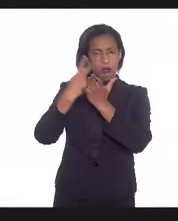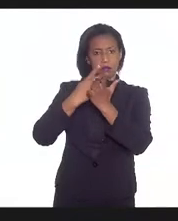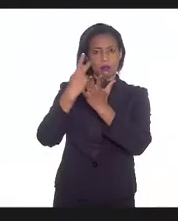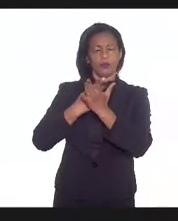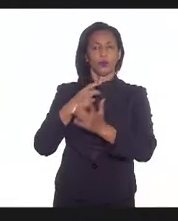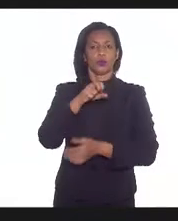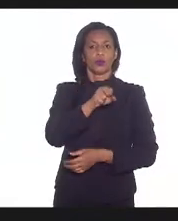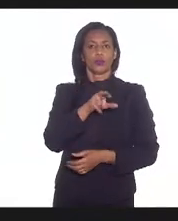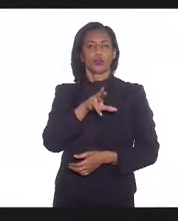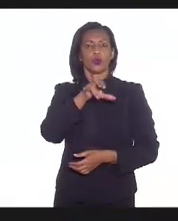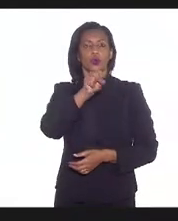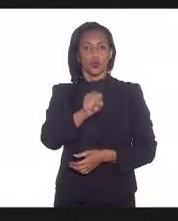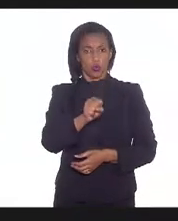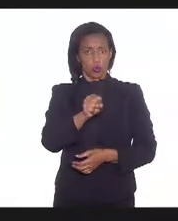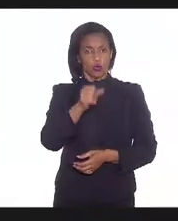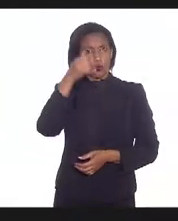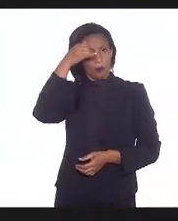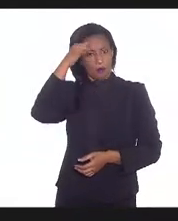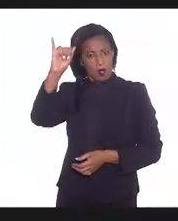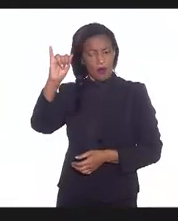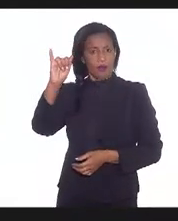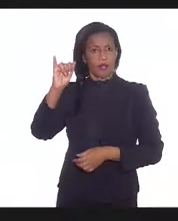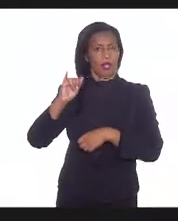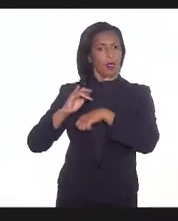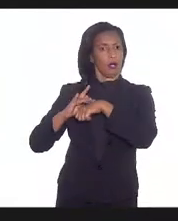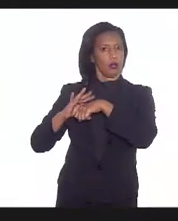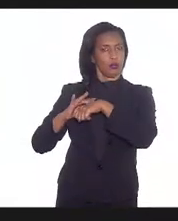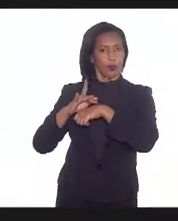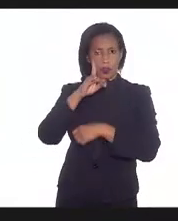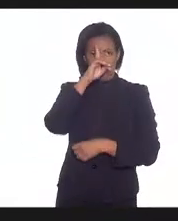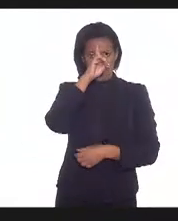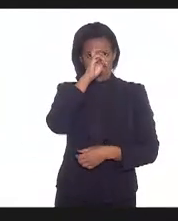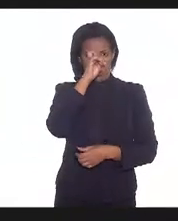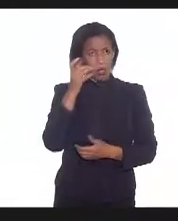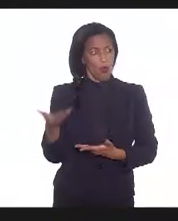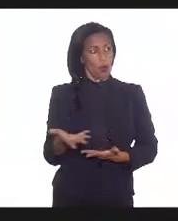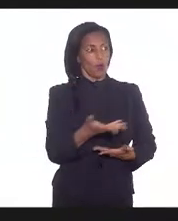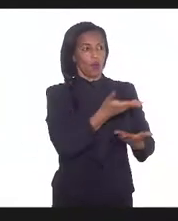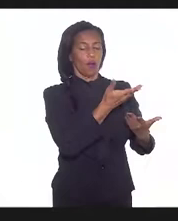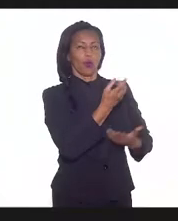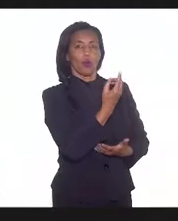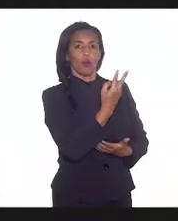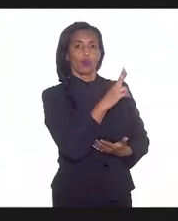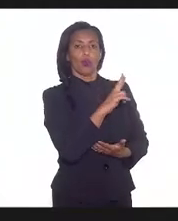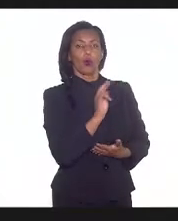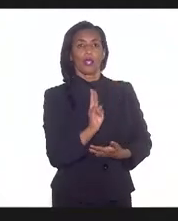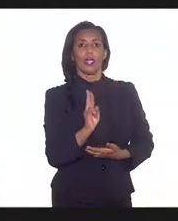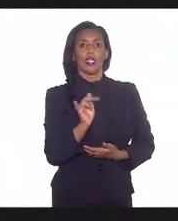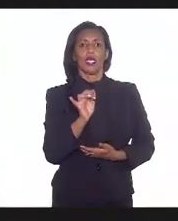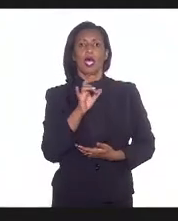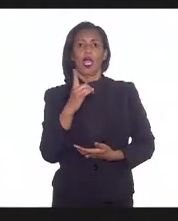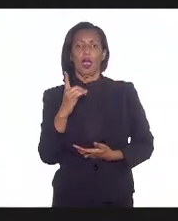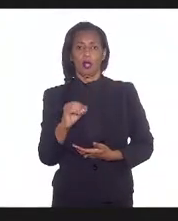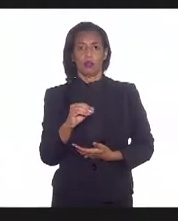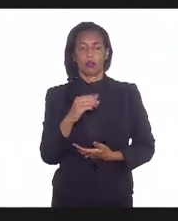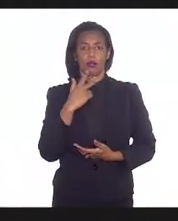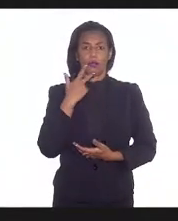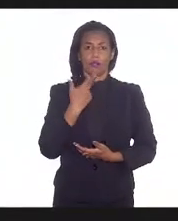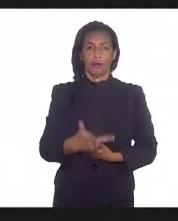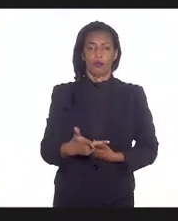de prevenção e disseminação da COVID em hospitais. E aí eu vou passar para o doutor Ricardo falar sobre a